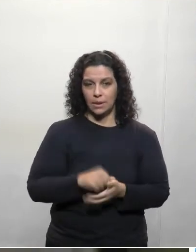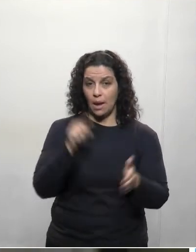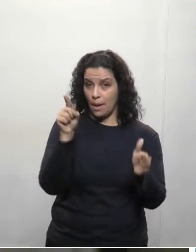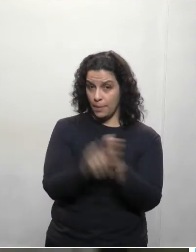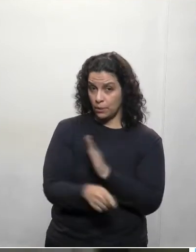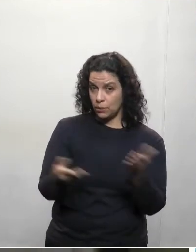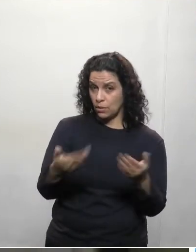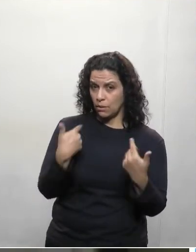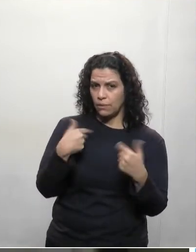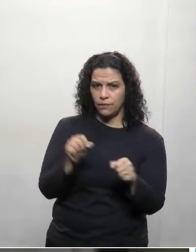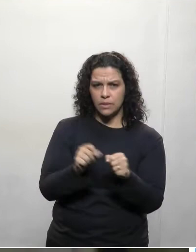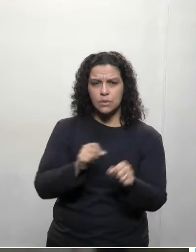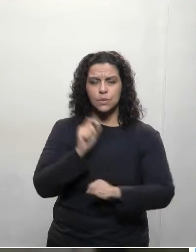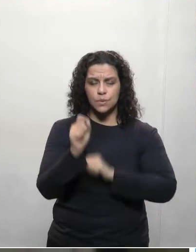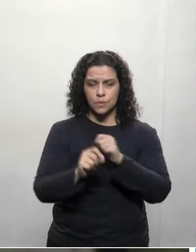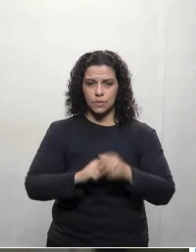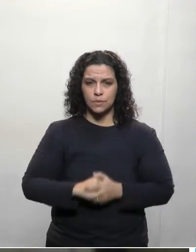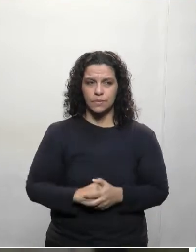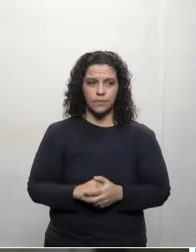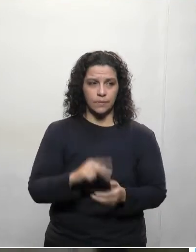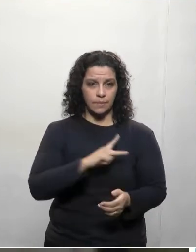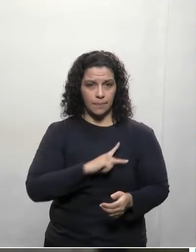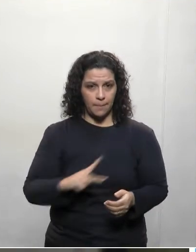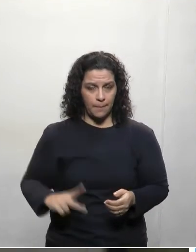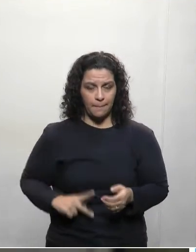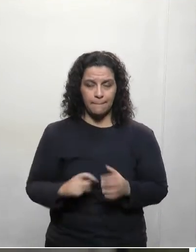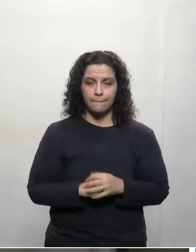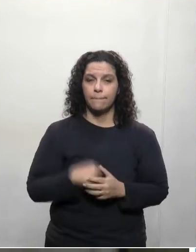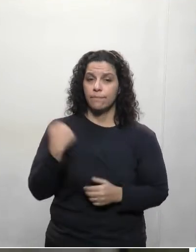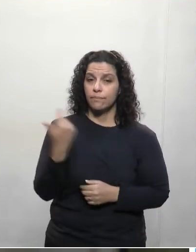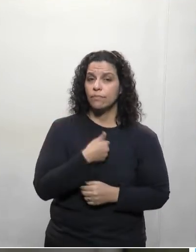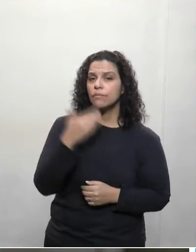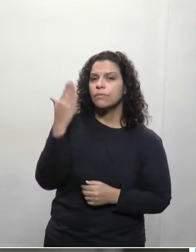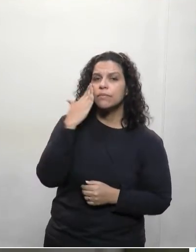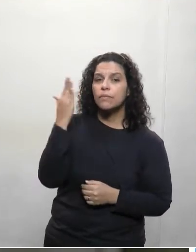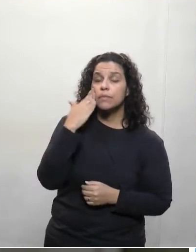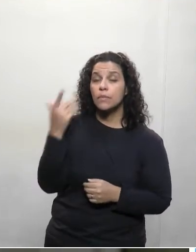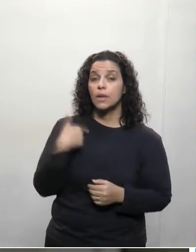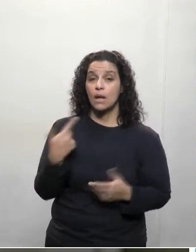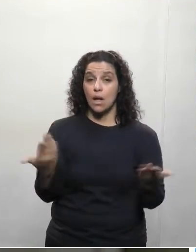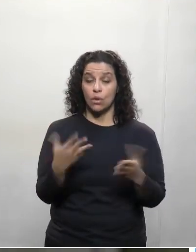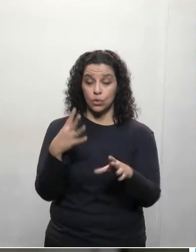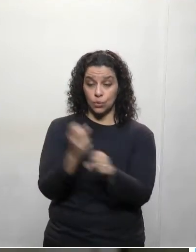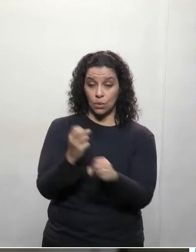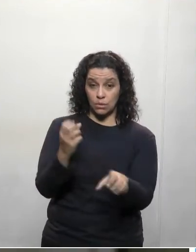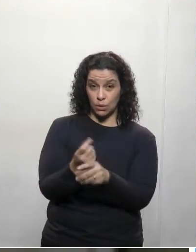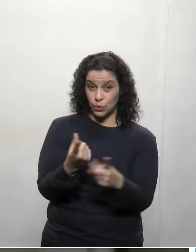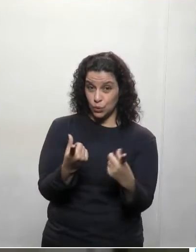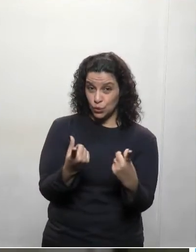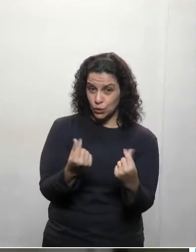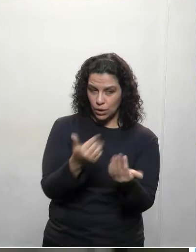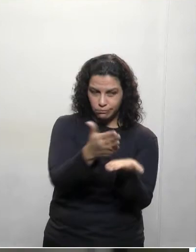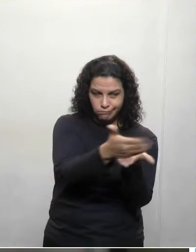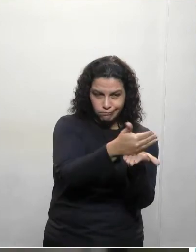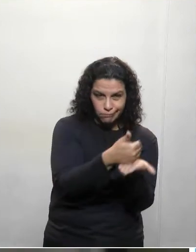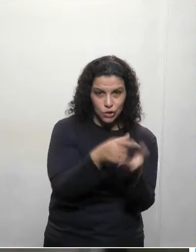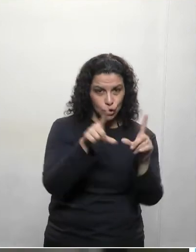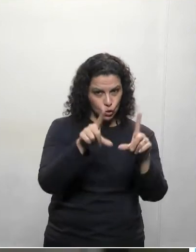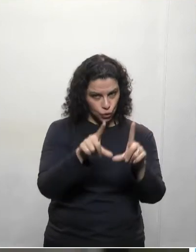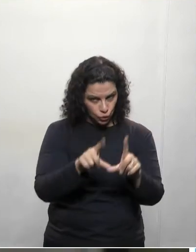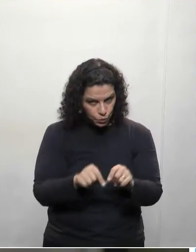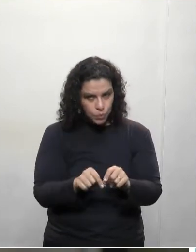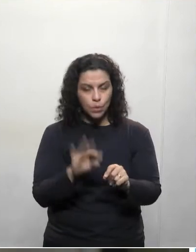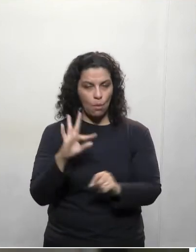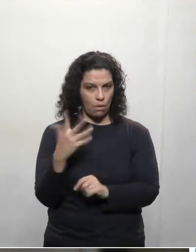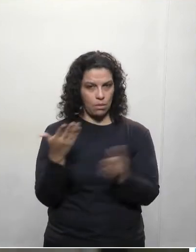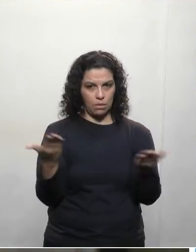pergunta que eu queria fazer para o secretário é o seguinte, presidente, a gente sabe que a queda da receita veio, aconteceu, está acontecendo,